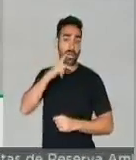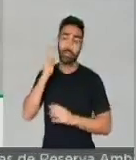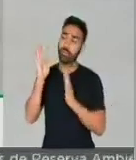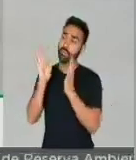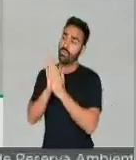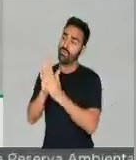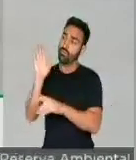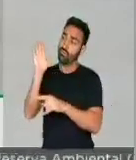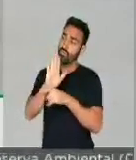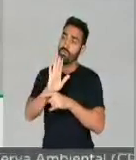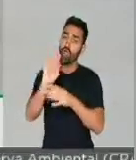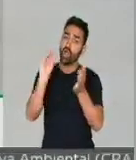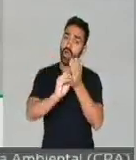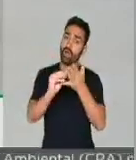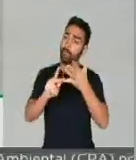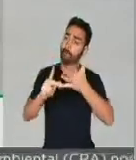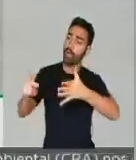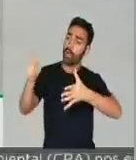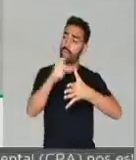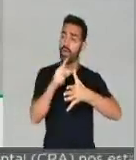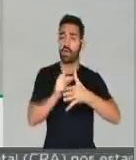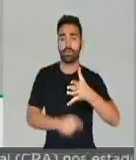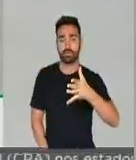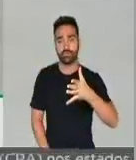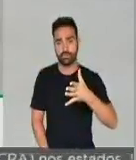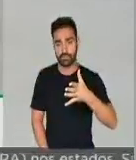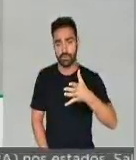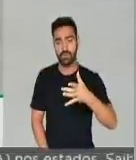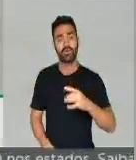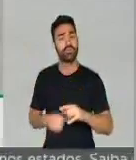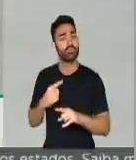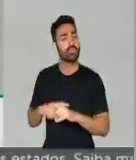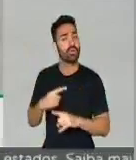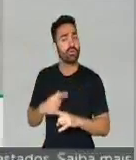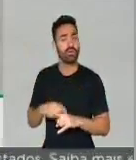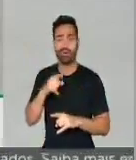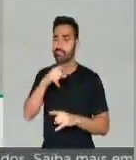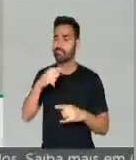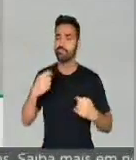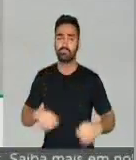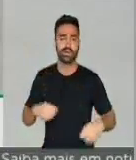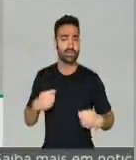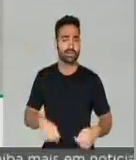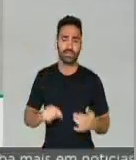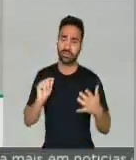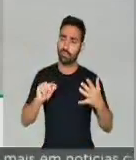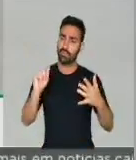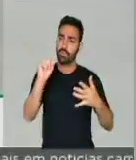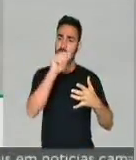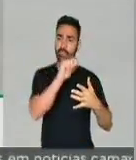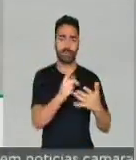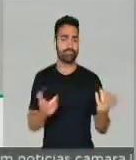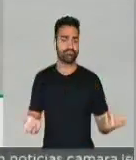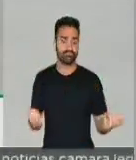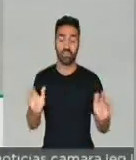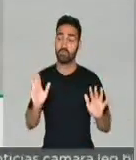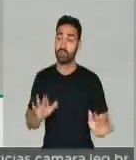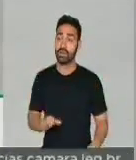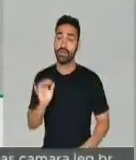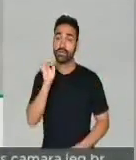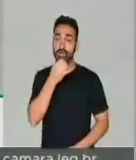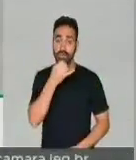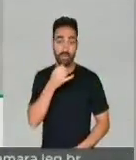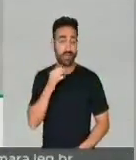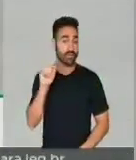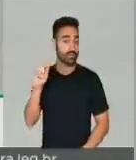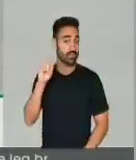pudesse ser priorizada em relação a tantas e tantas necessidades, mas, infelizmente, voltamos aqui a